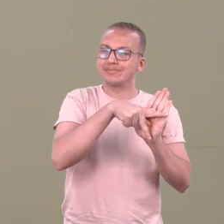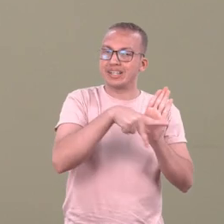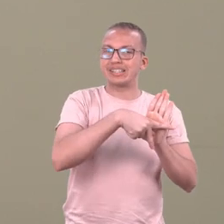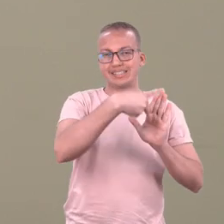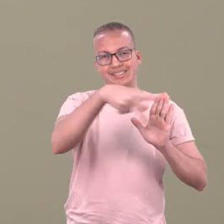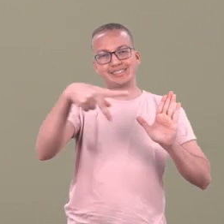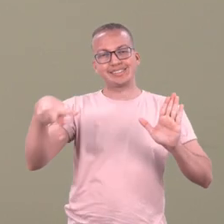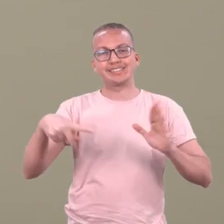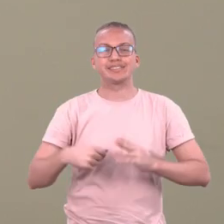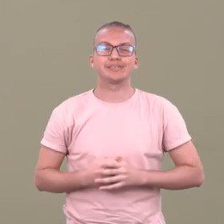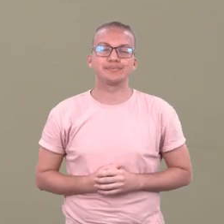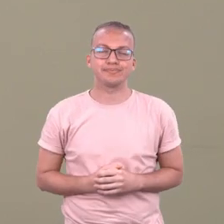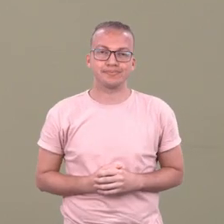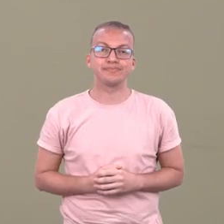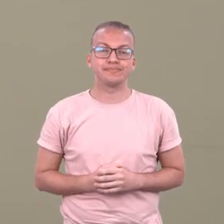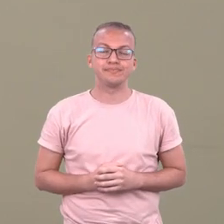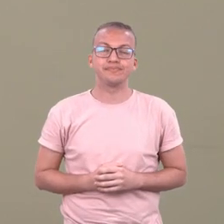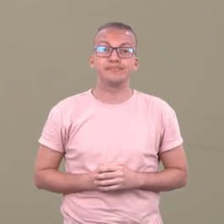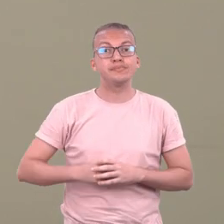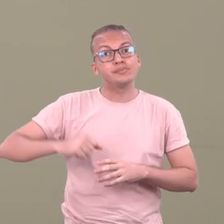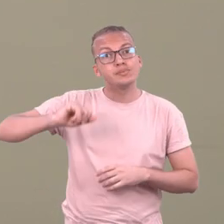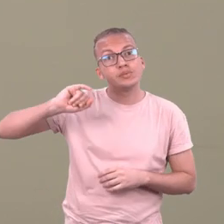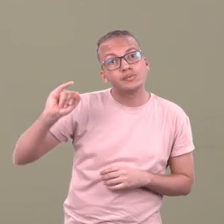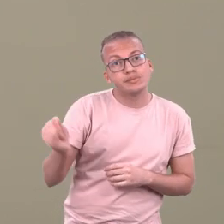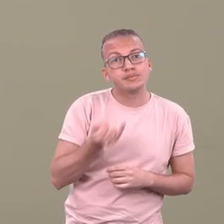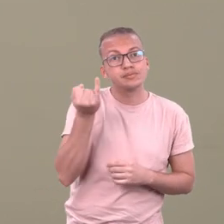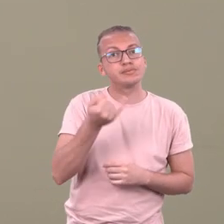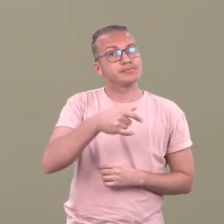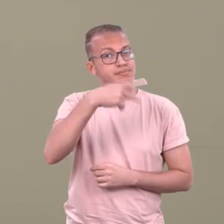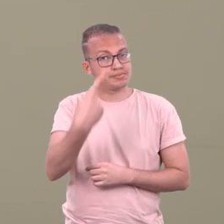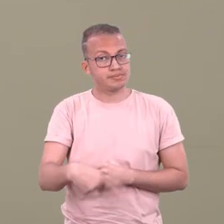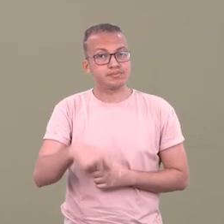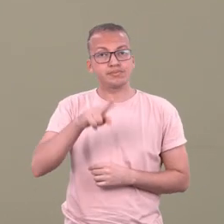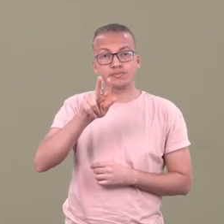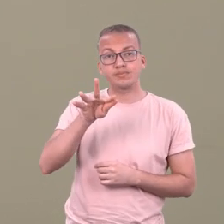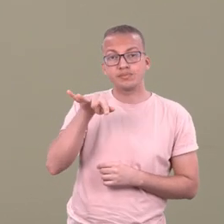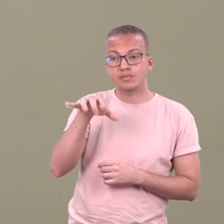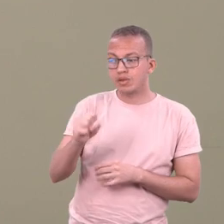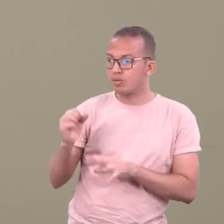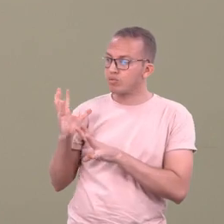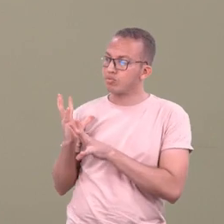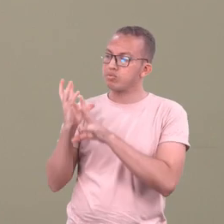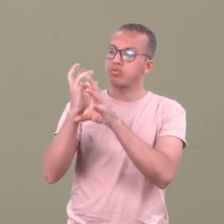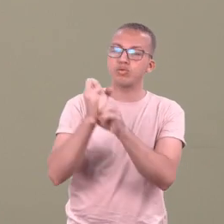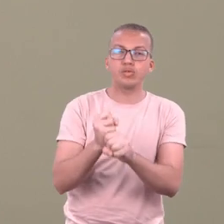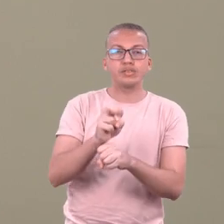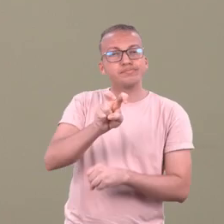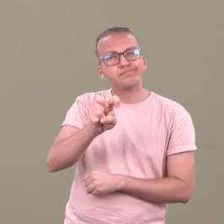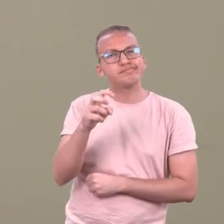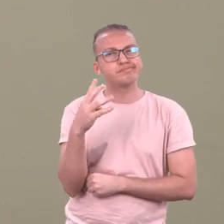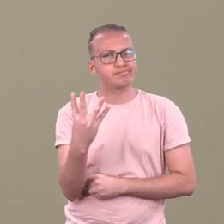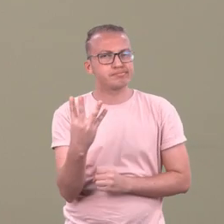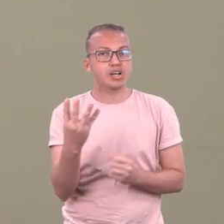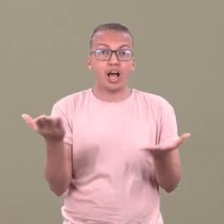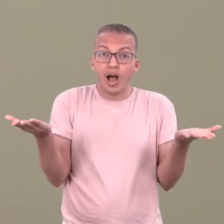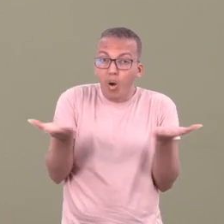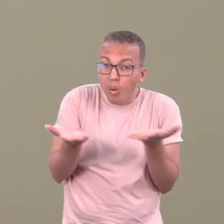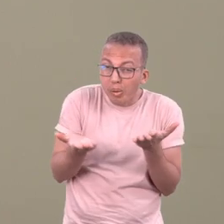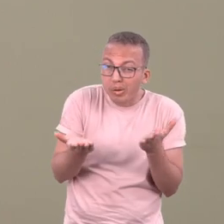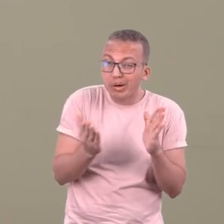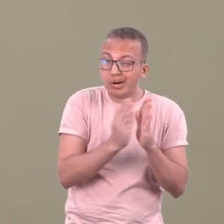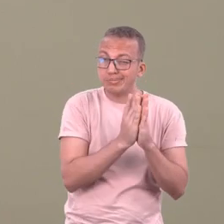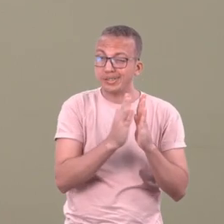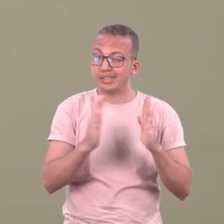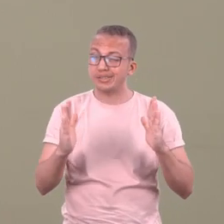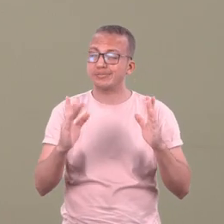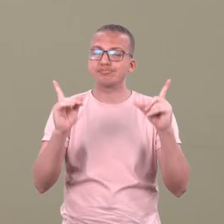porque de fato são. É importante que a Universidade Federal de Sergipe, com seus 54 anos, numa situação bastante